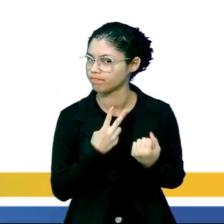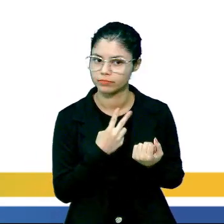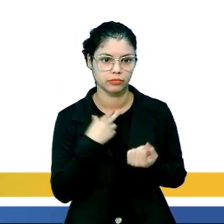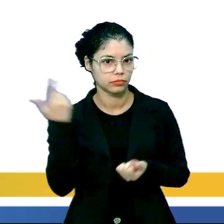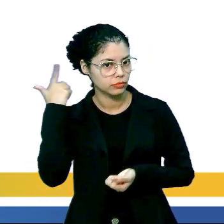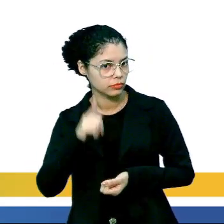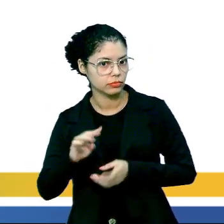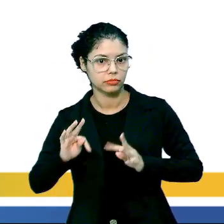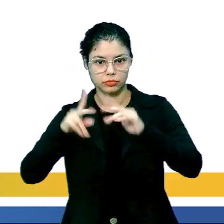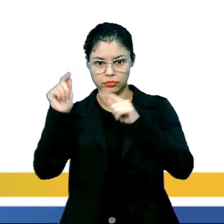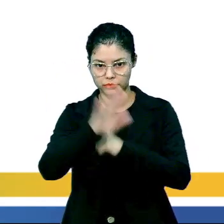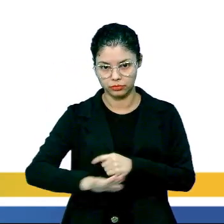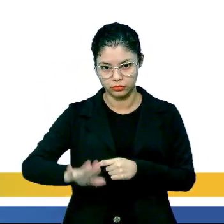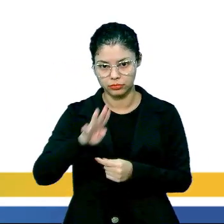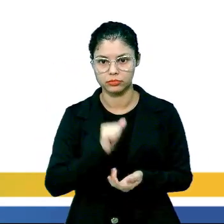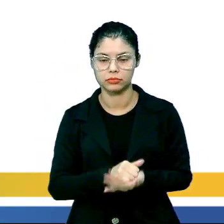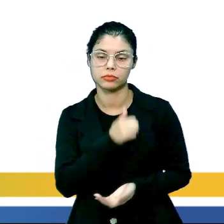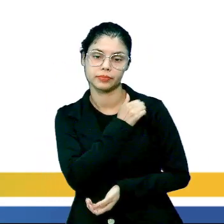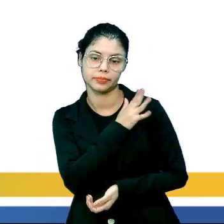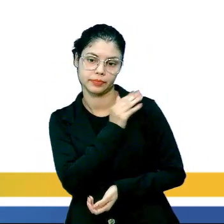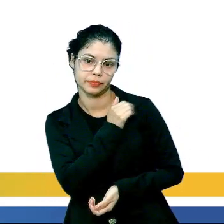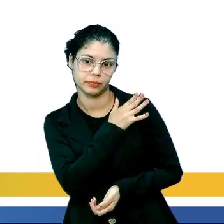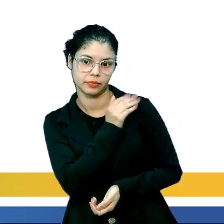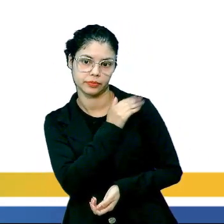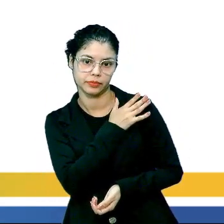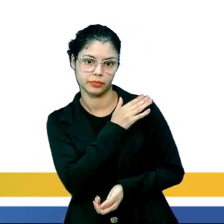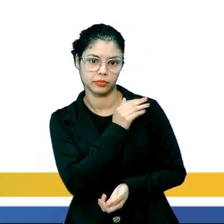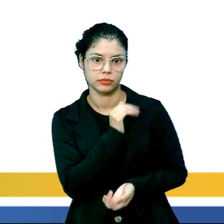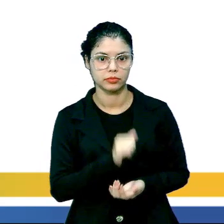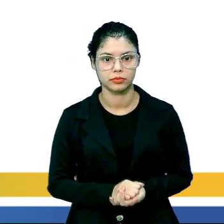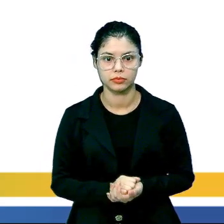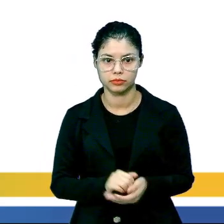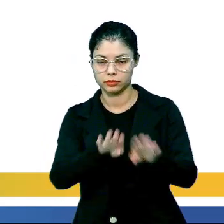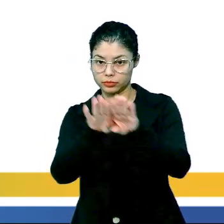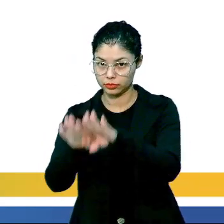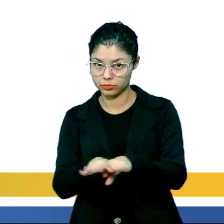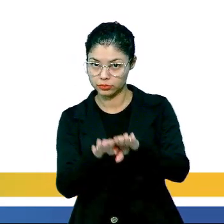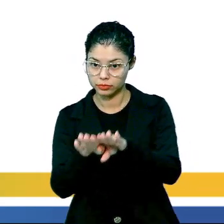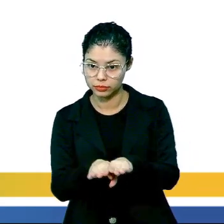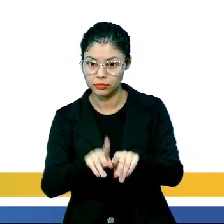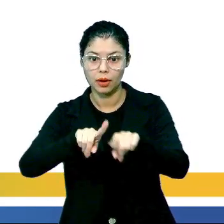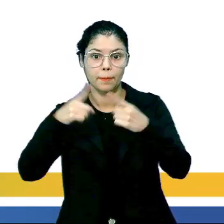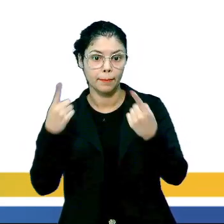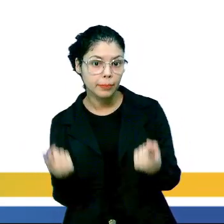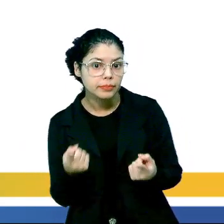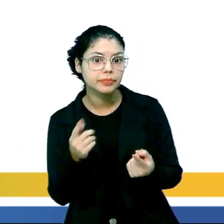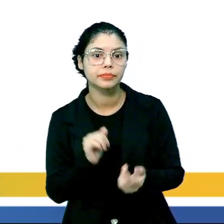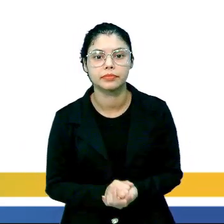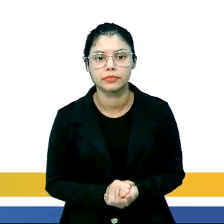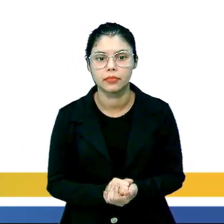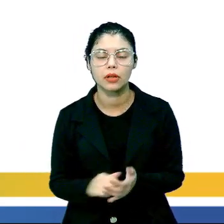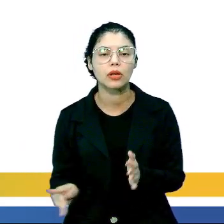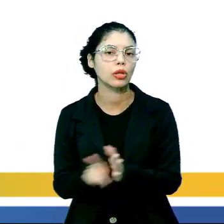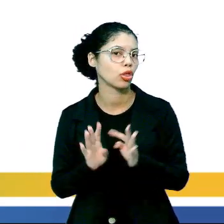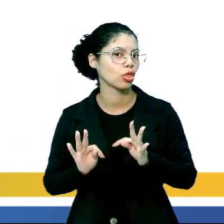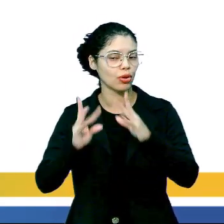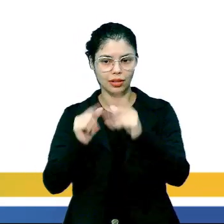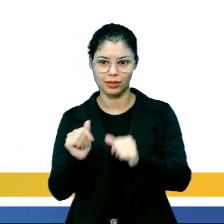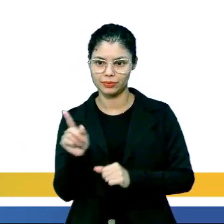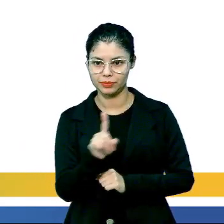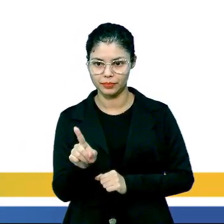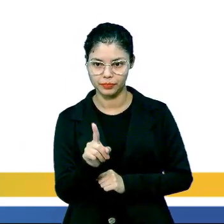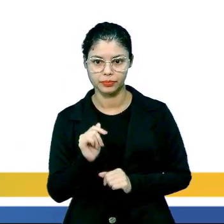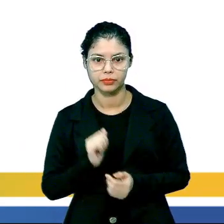não foi alcançada totalmente. Ele diz, sim, que existe uma igualdade de gêneros, porém, ela não foi alcançada